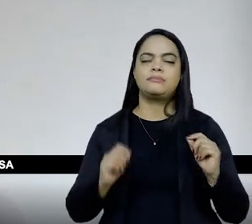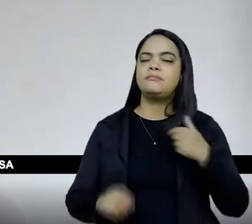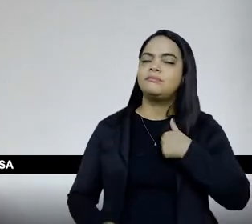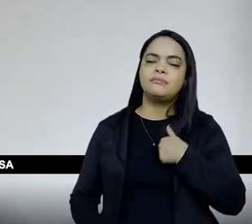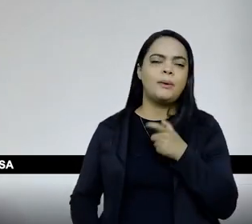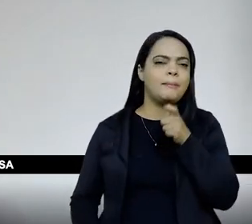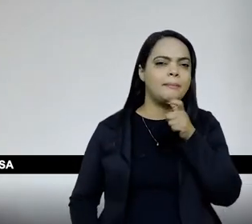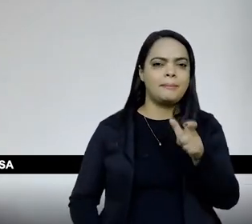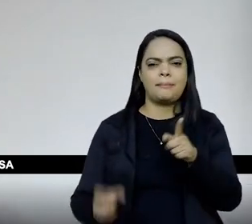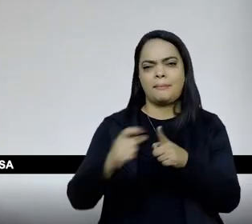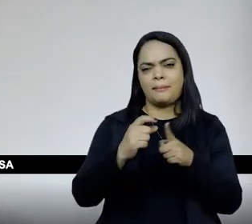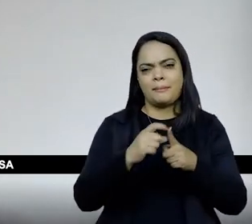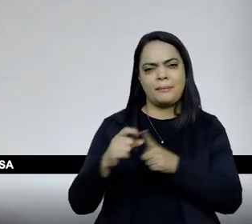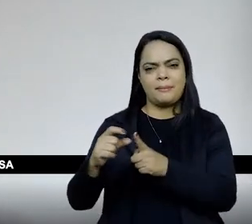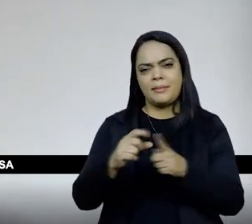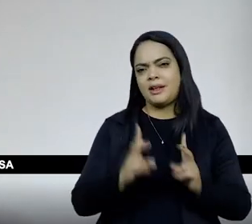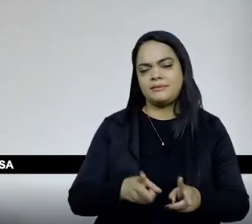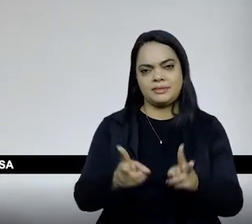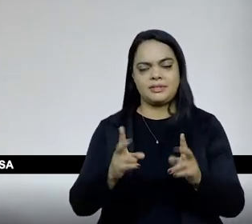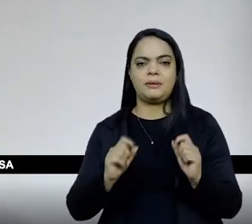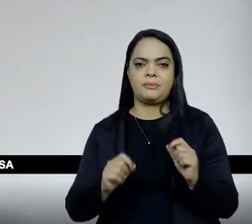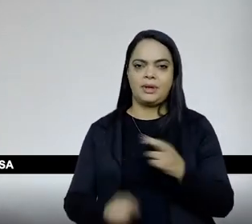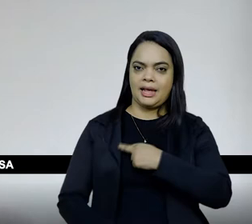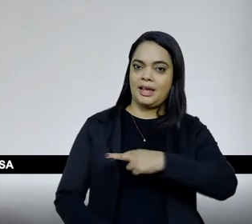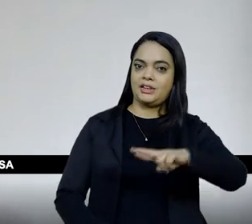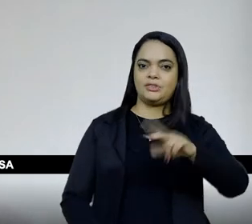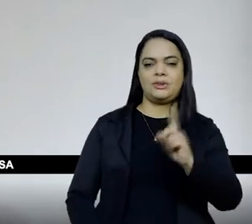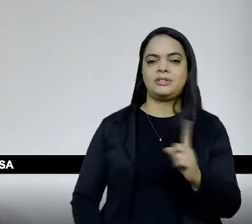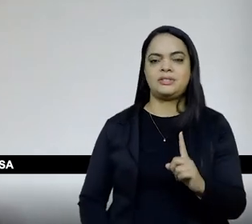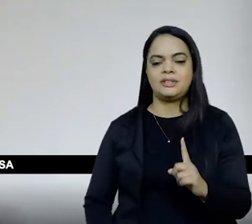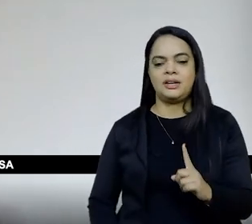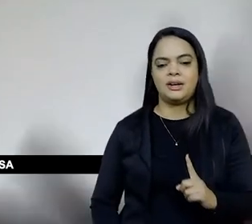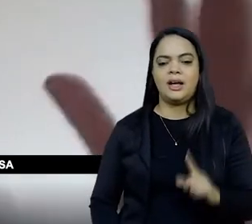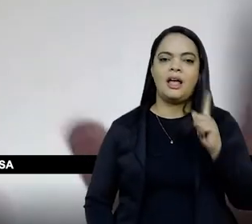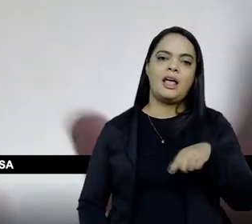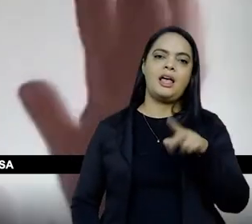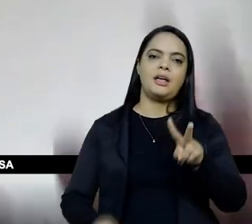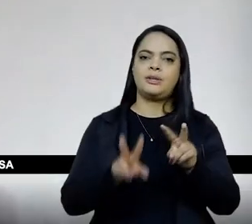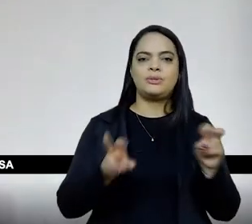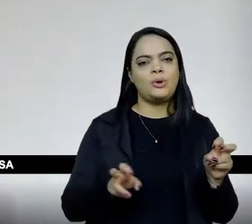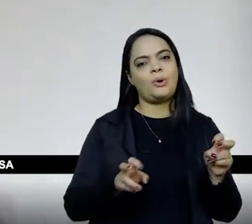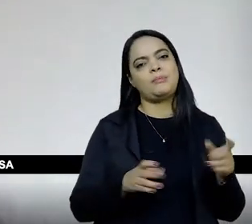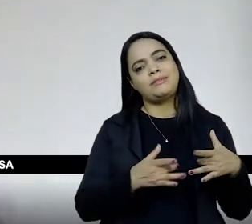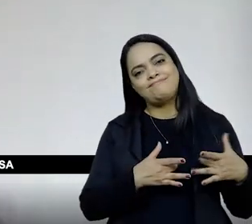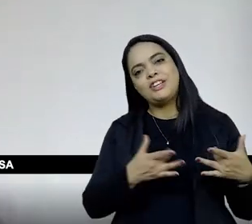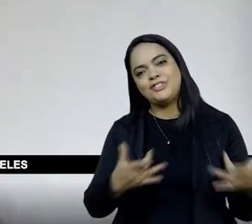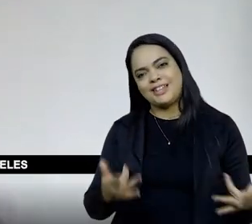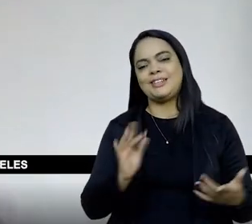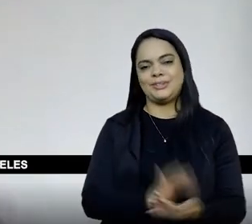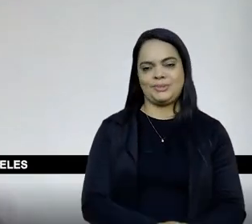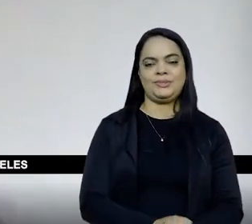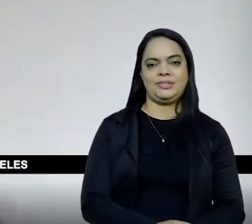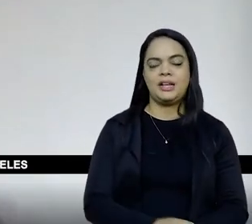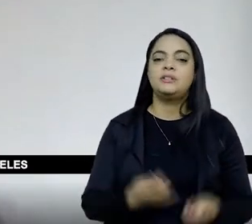muito essa palavra, não é no sentido religioso, que é da coisa da generosidade, acho que ele tem que ser nessa